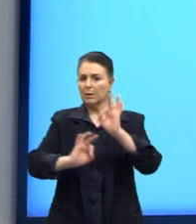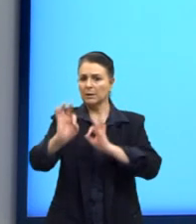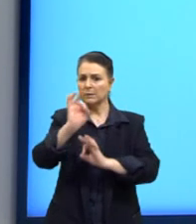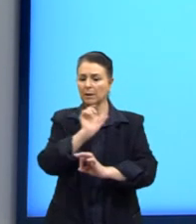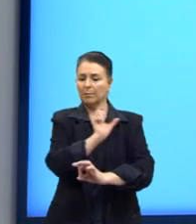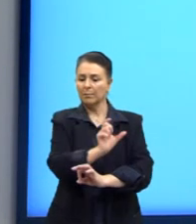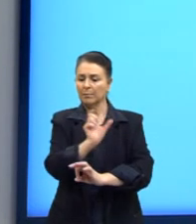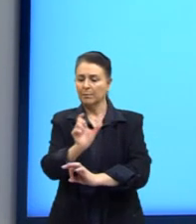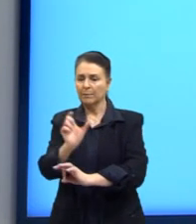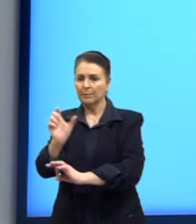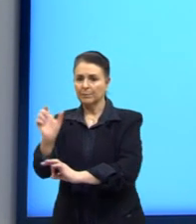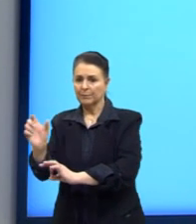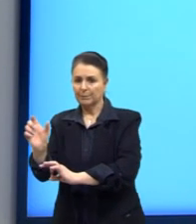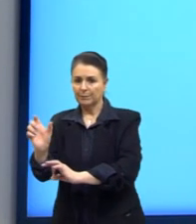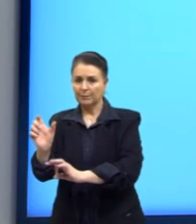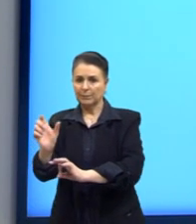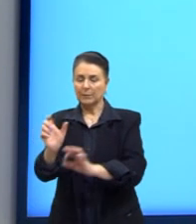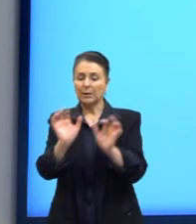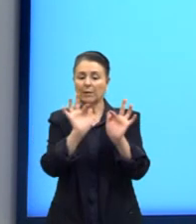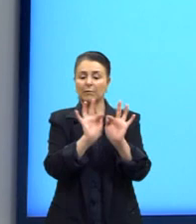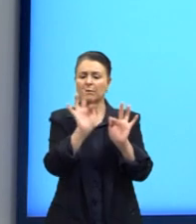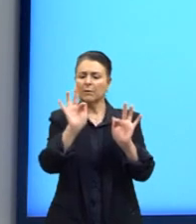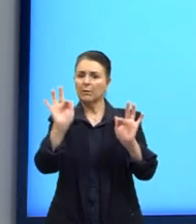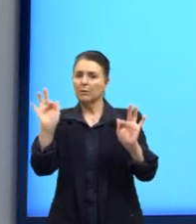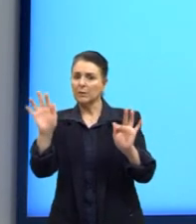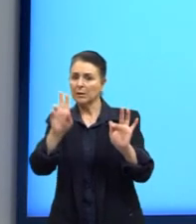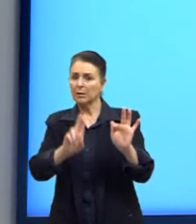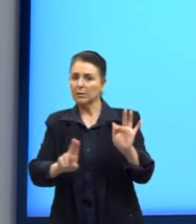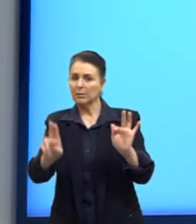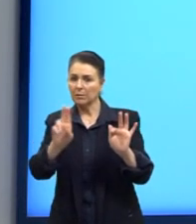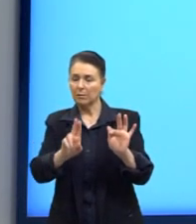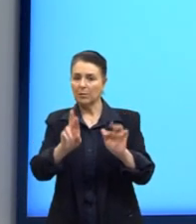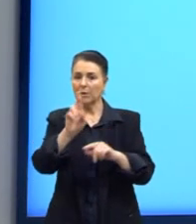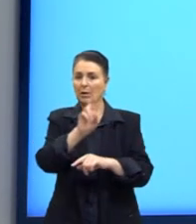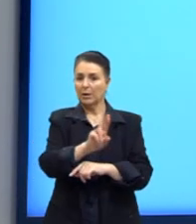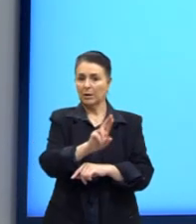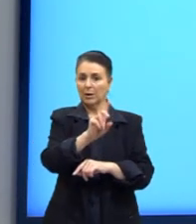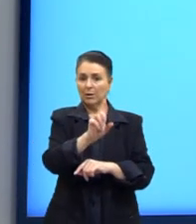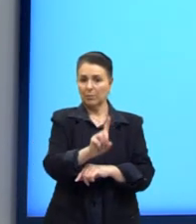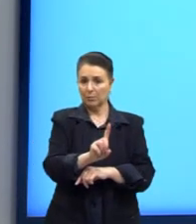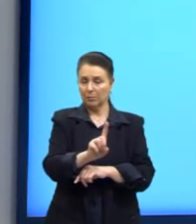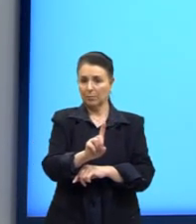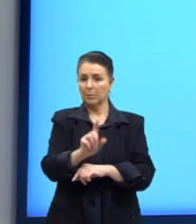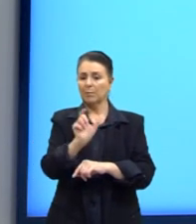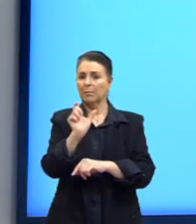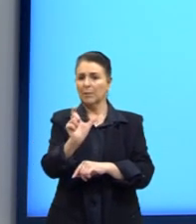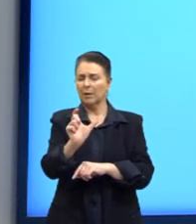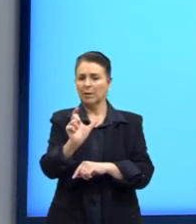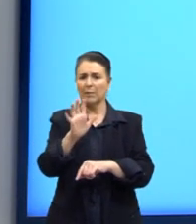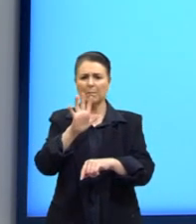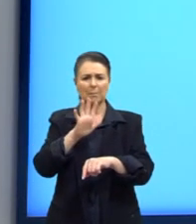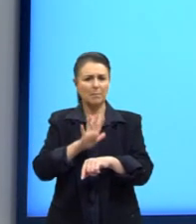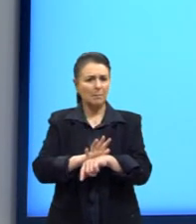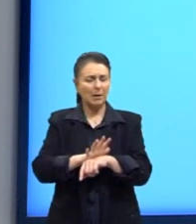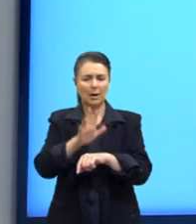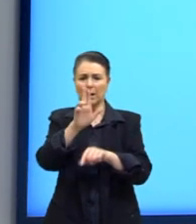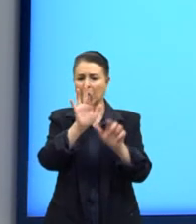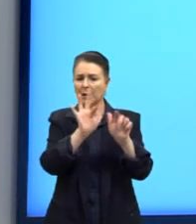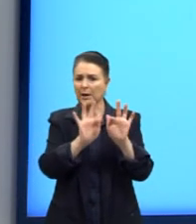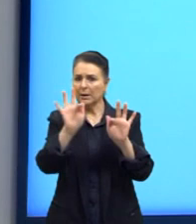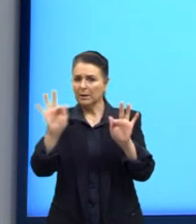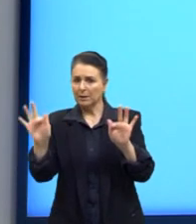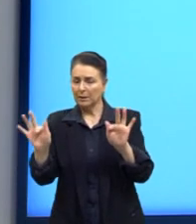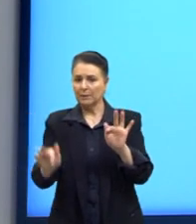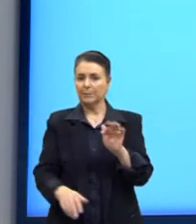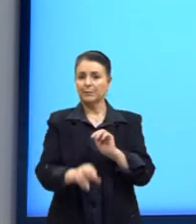palavras por ordem de frequência. Ou seja, r igual a 1 para a palavra mais frequente, r igual